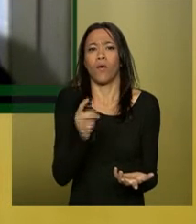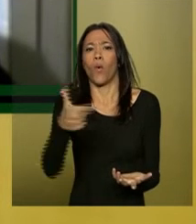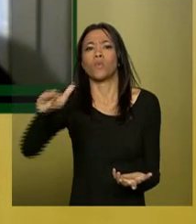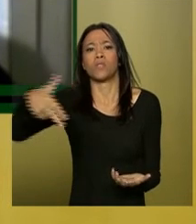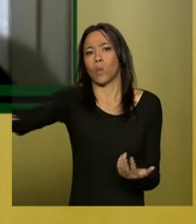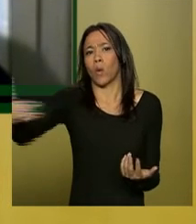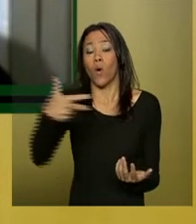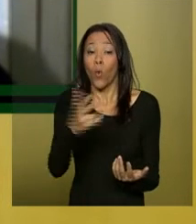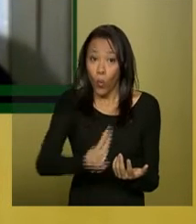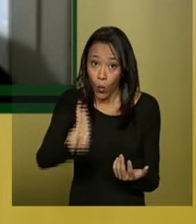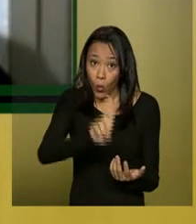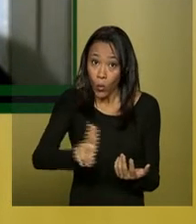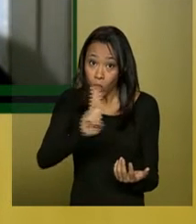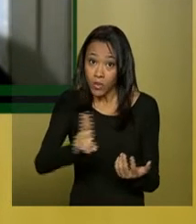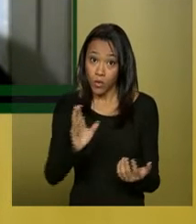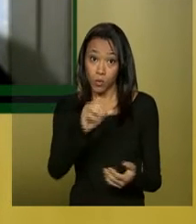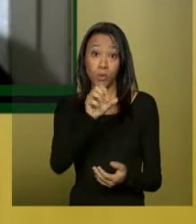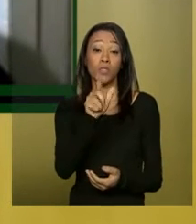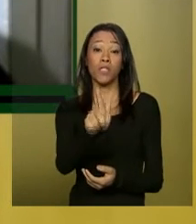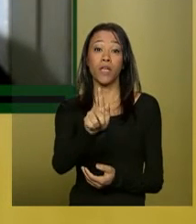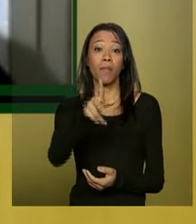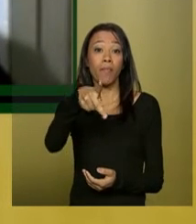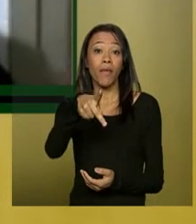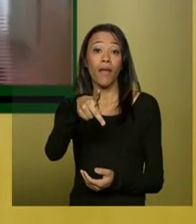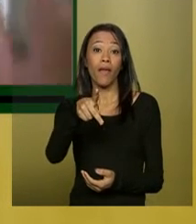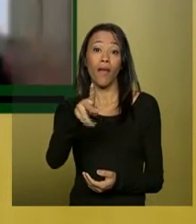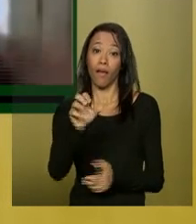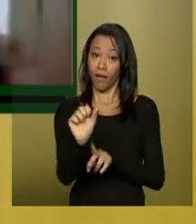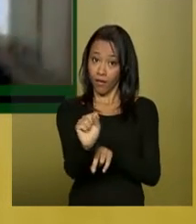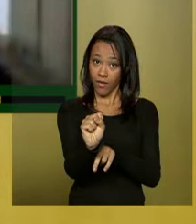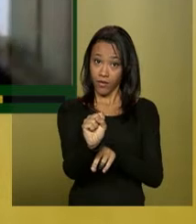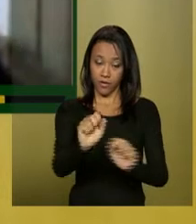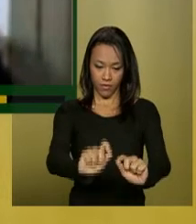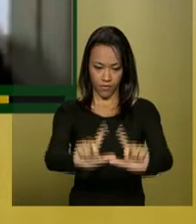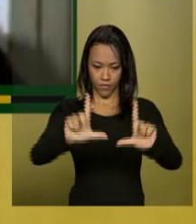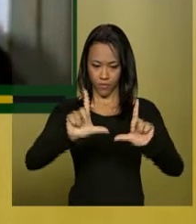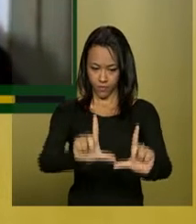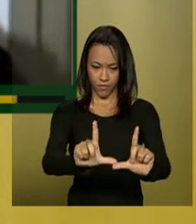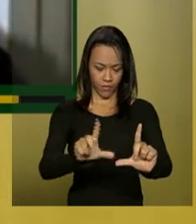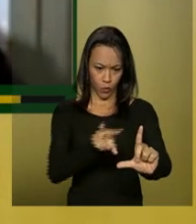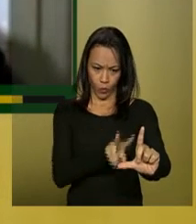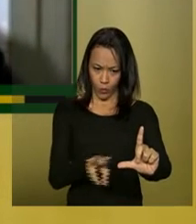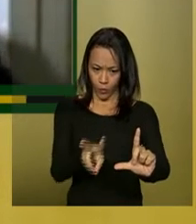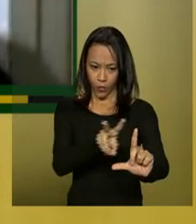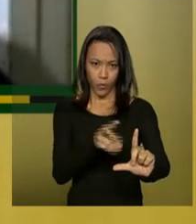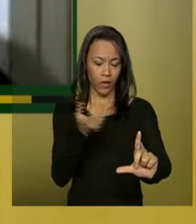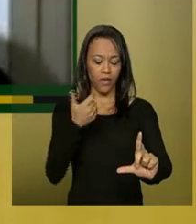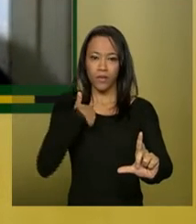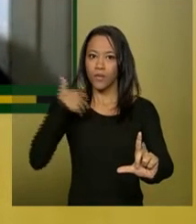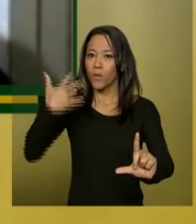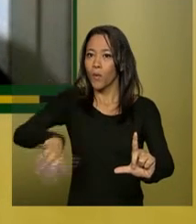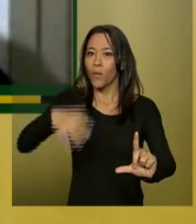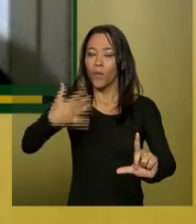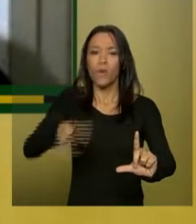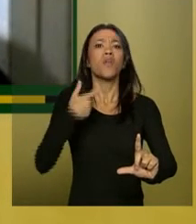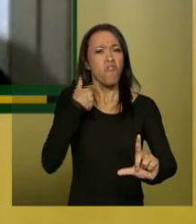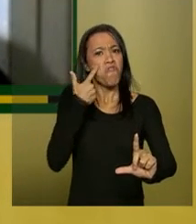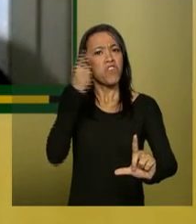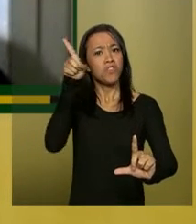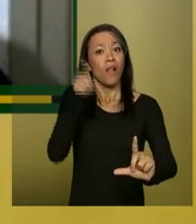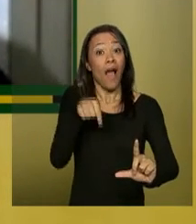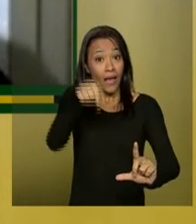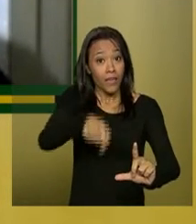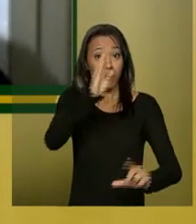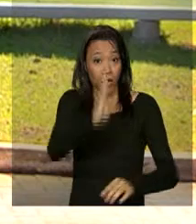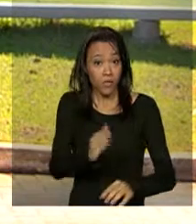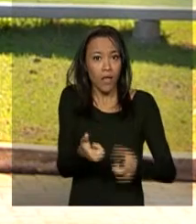visor ali do GPS e vários sensores. Assim, é uma coisa incrível, fora do comum. E eu vejo isso no Brasil